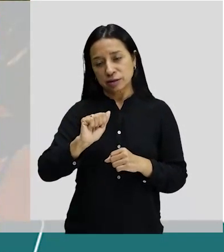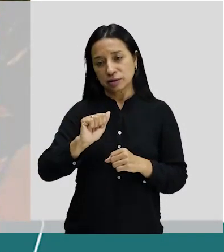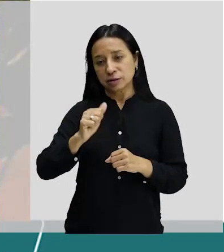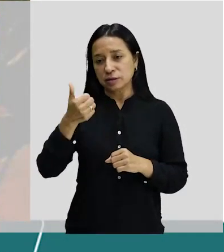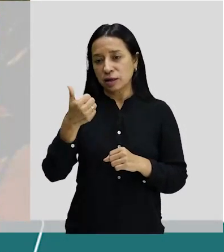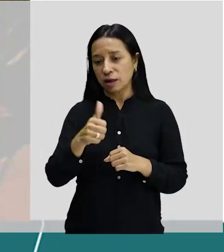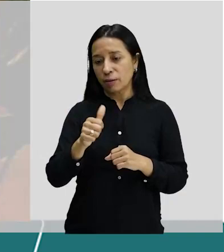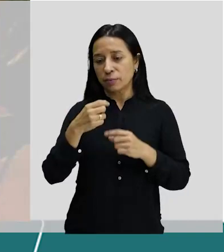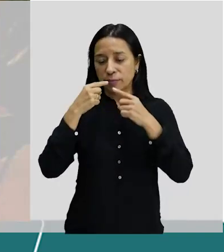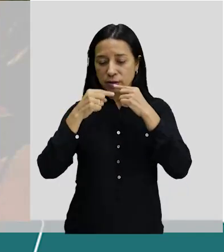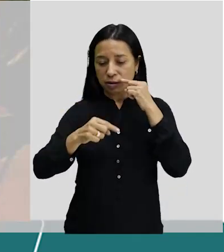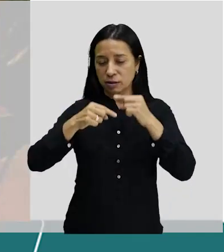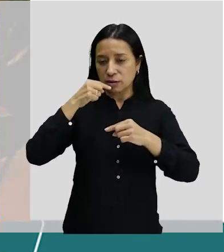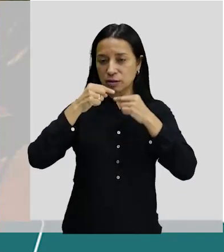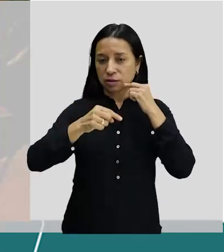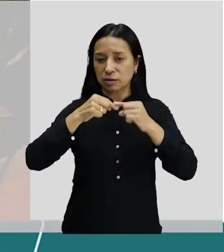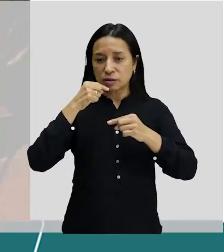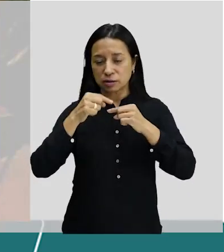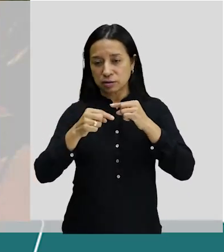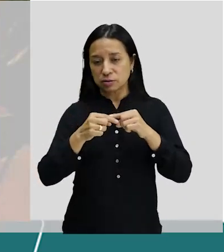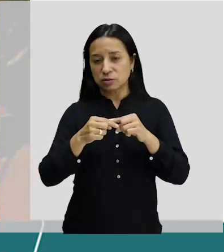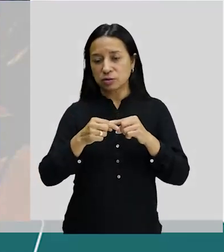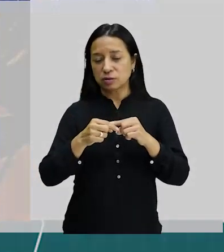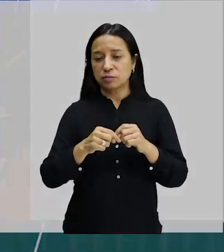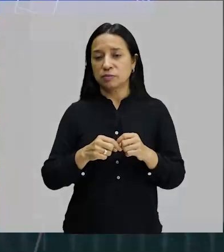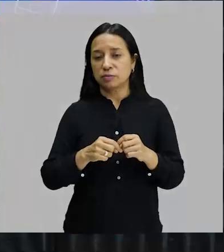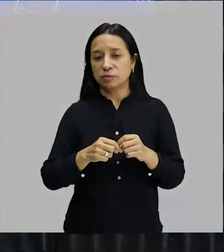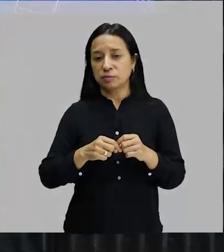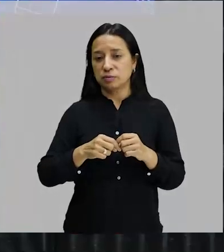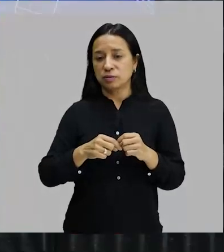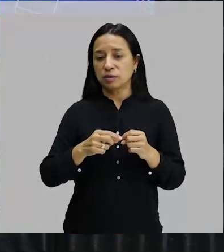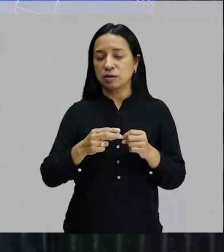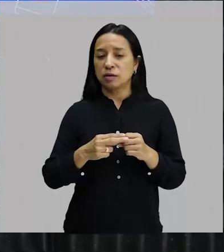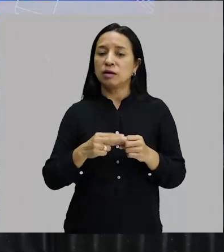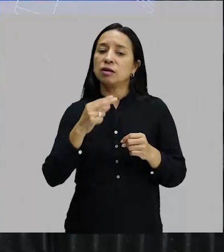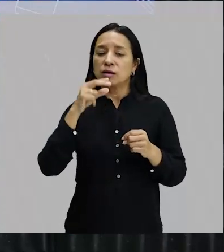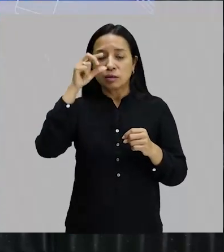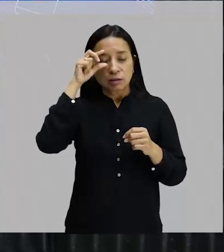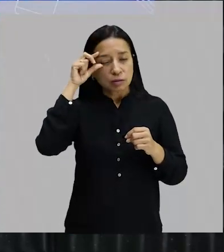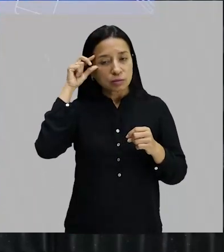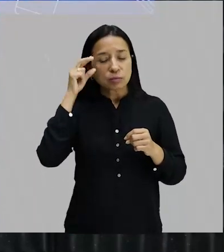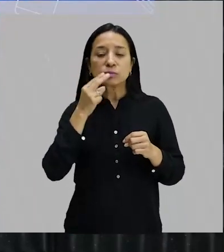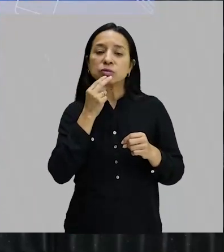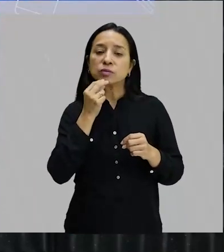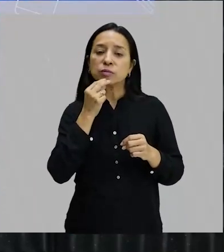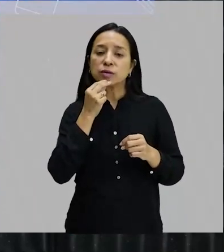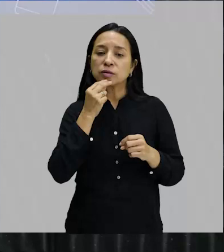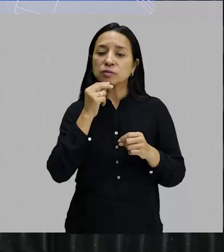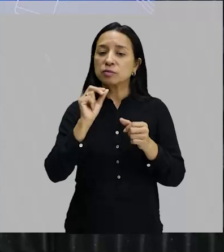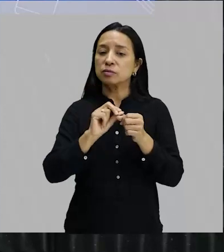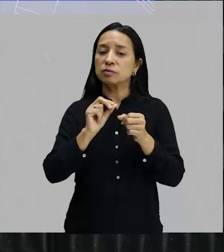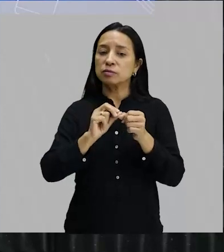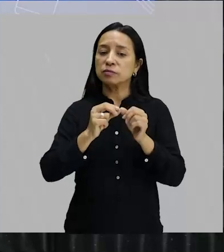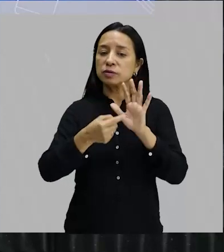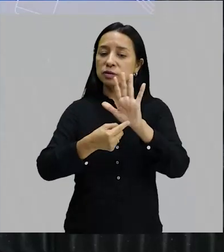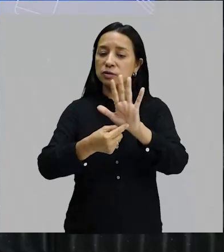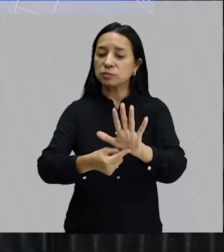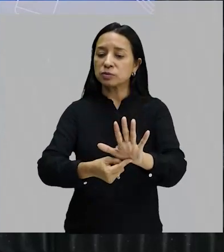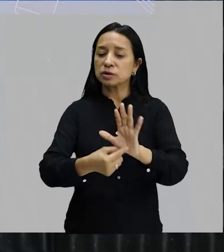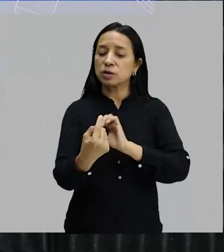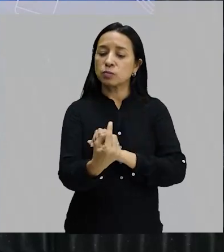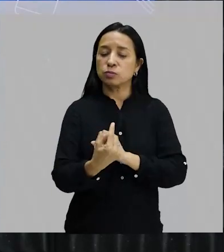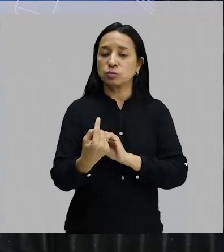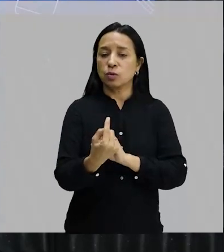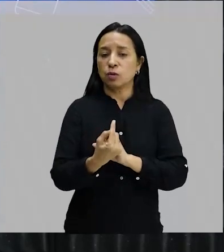a primeira crítica e grande de Monteiro Lobato no jornal, quando ela fez a exposição solo dela. O Mário de